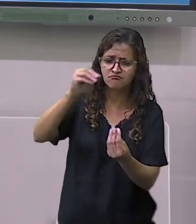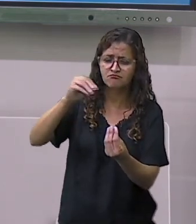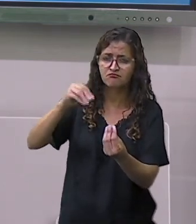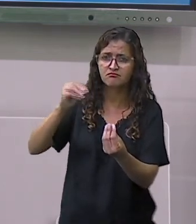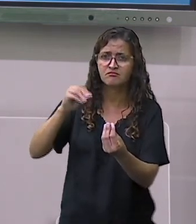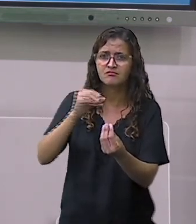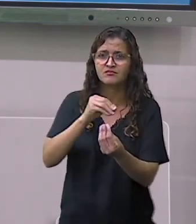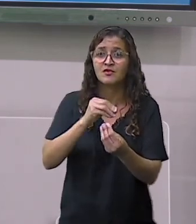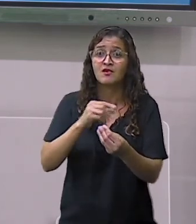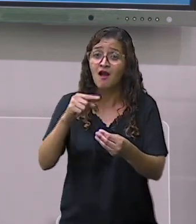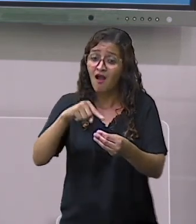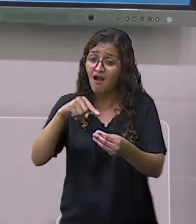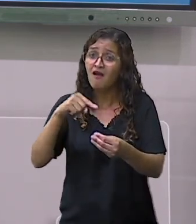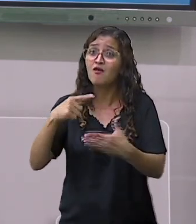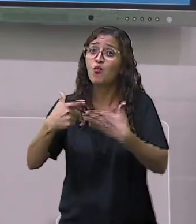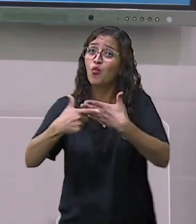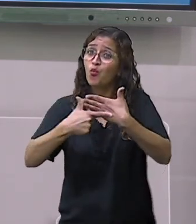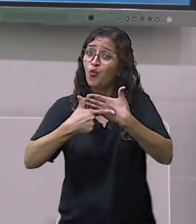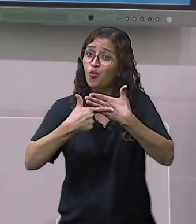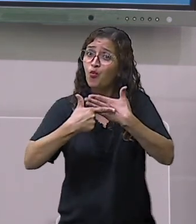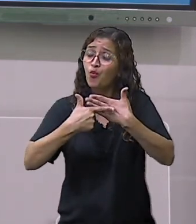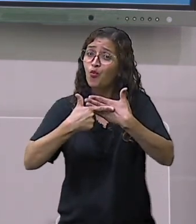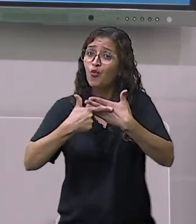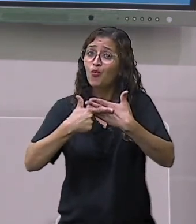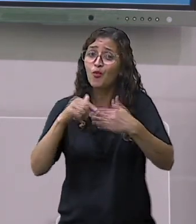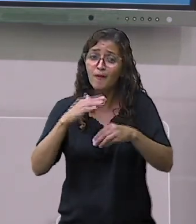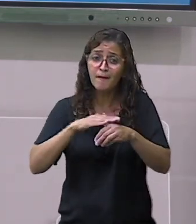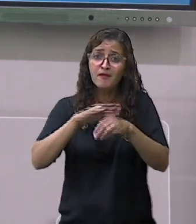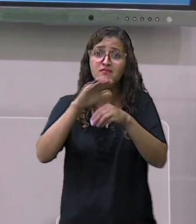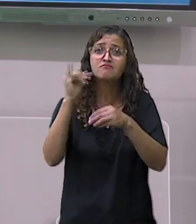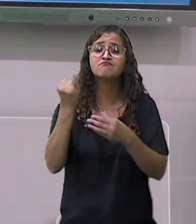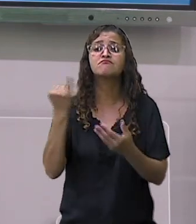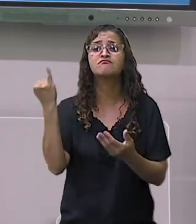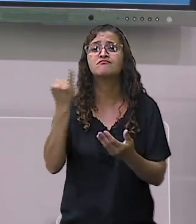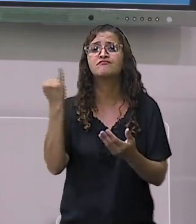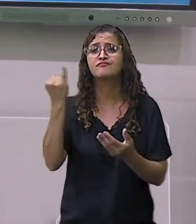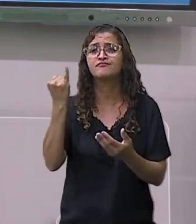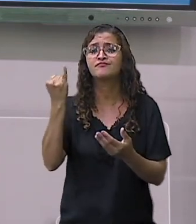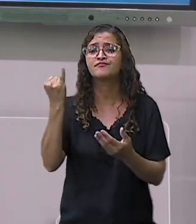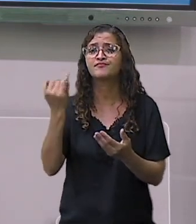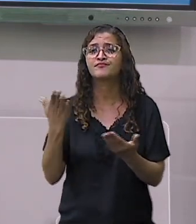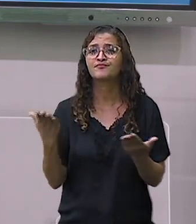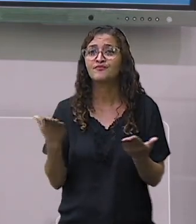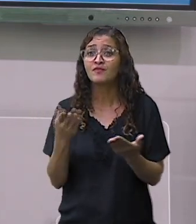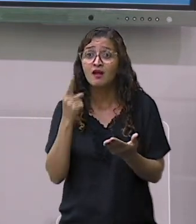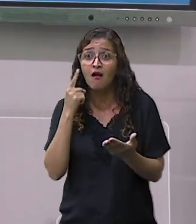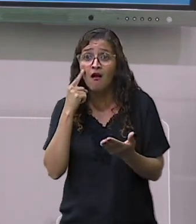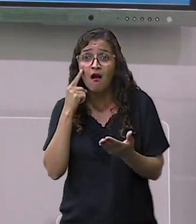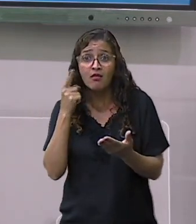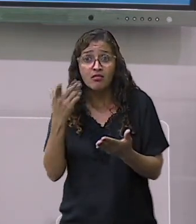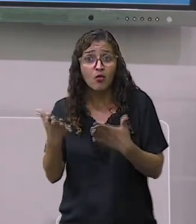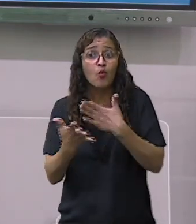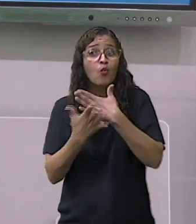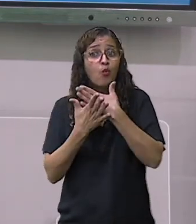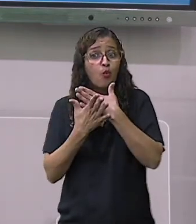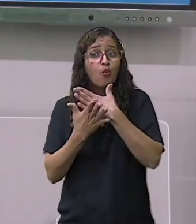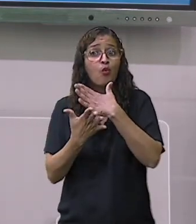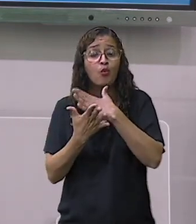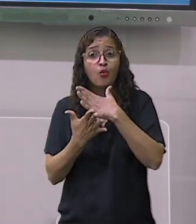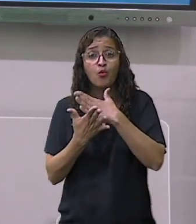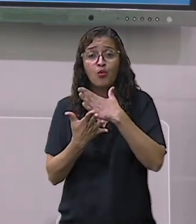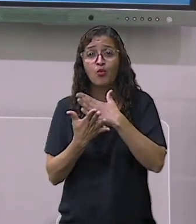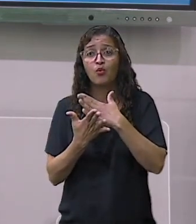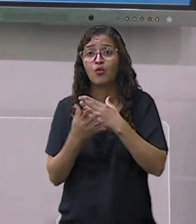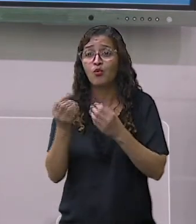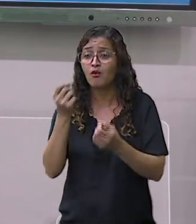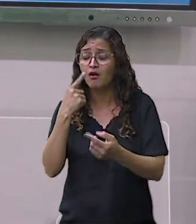o papel dos fungos é muito importante. Tanto que eles nos ajudam, através